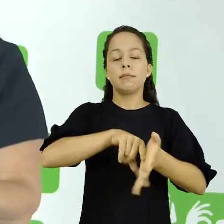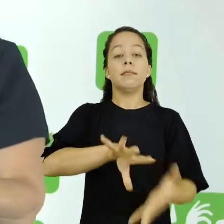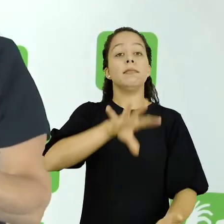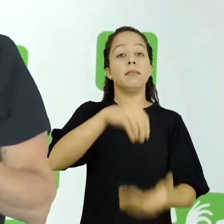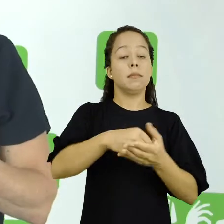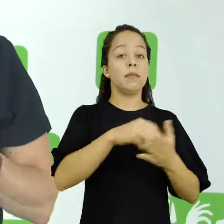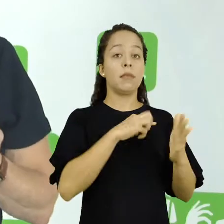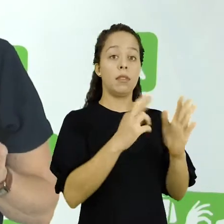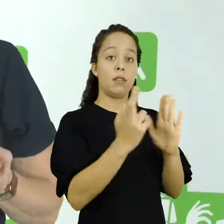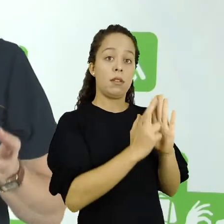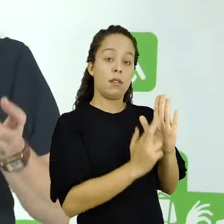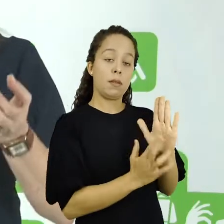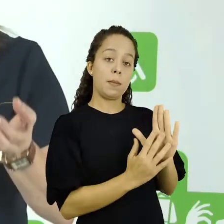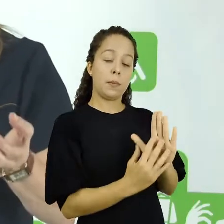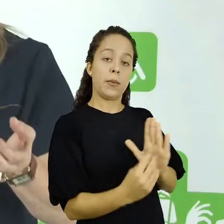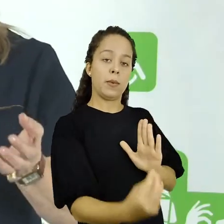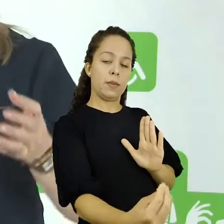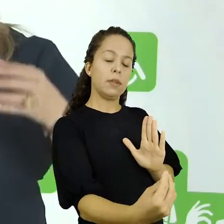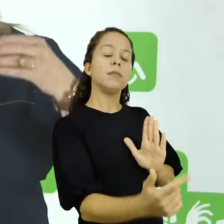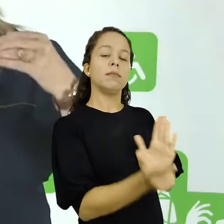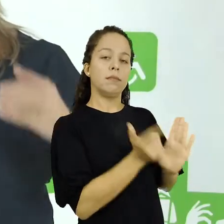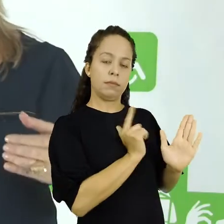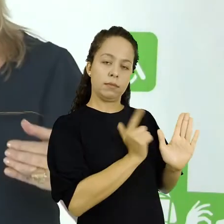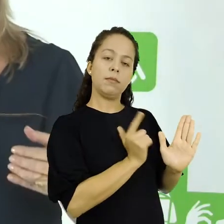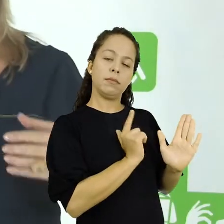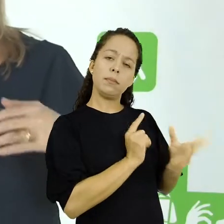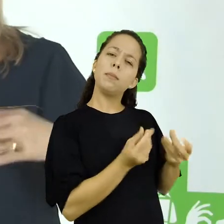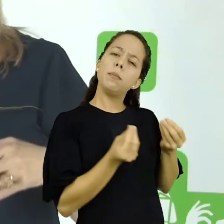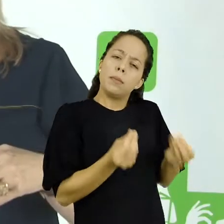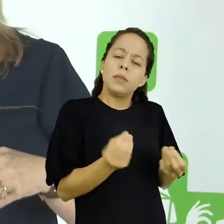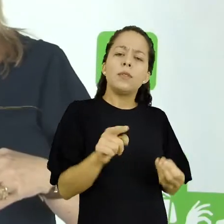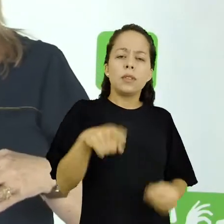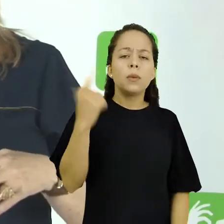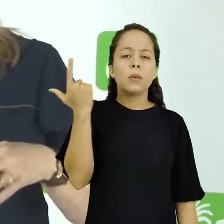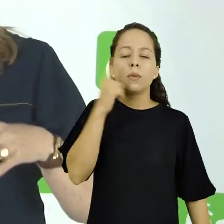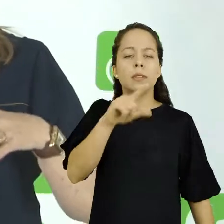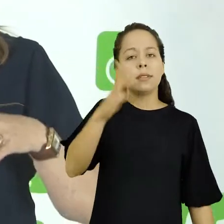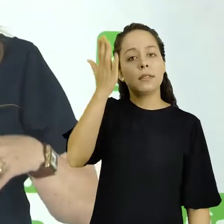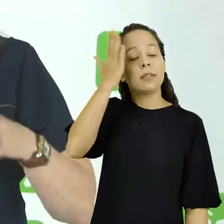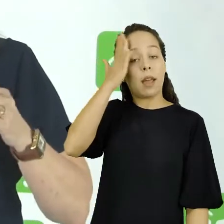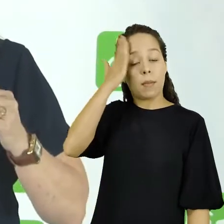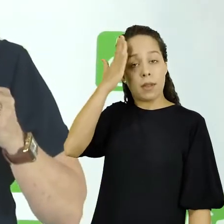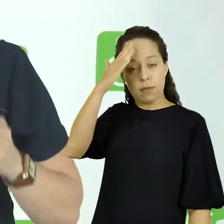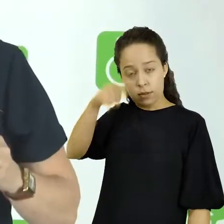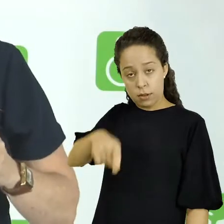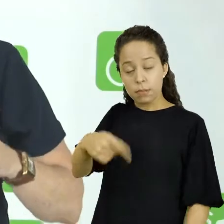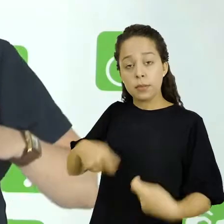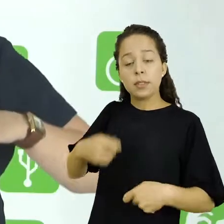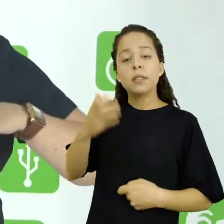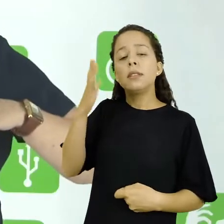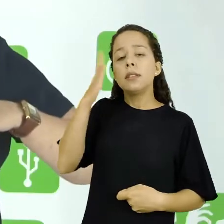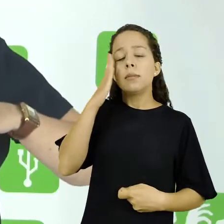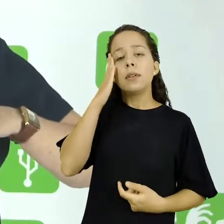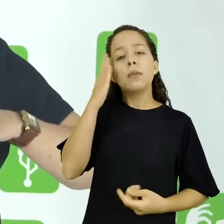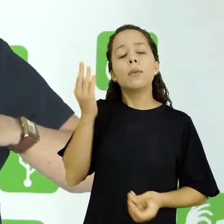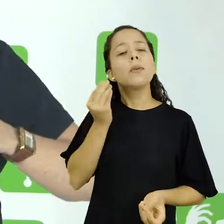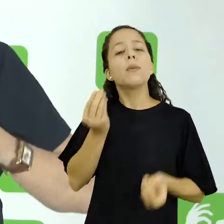pesquisa, são utilizados parâmetros, critérios são adotados para que você saiba